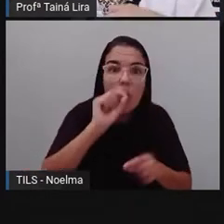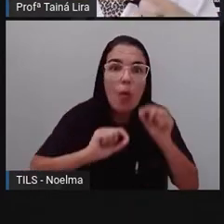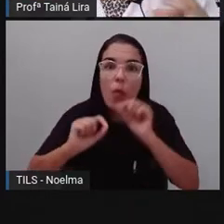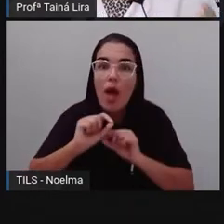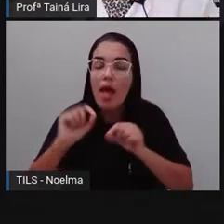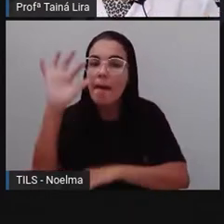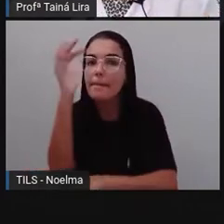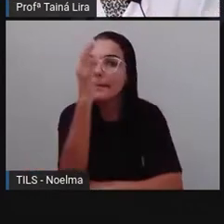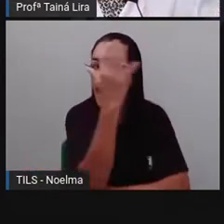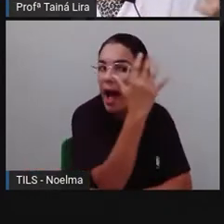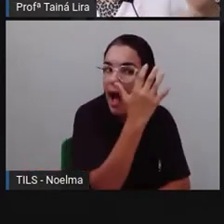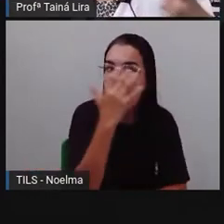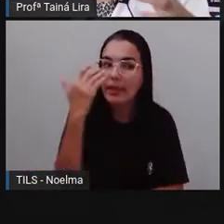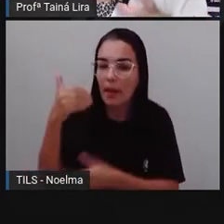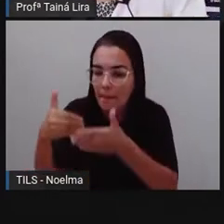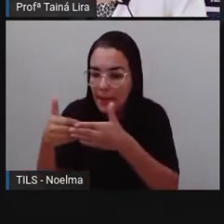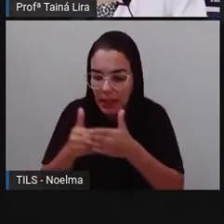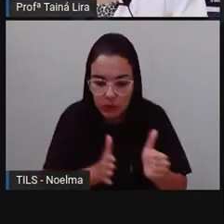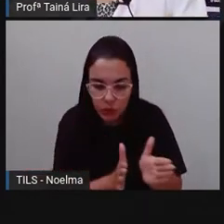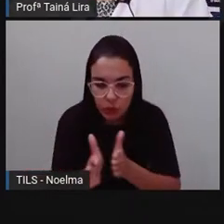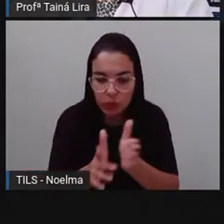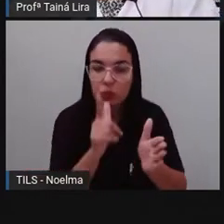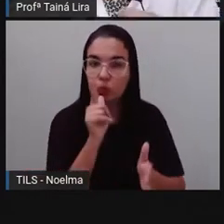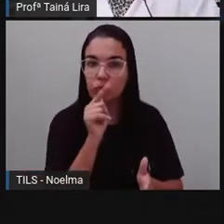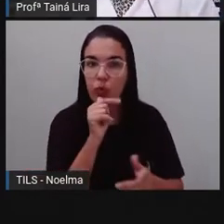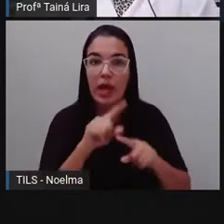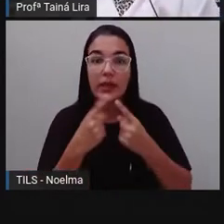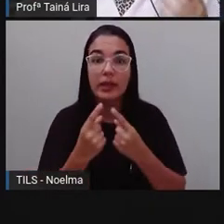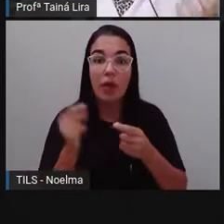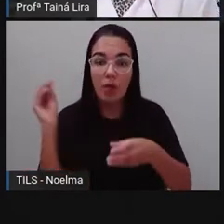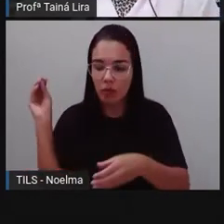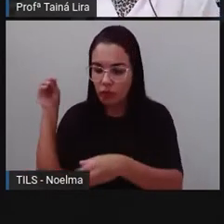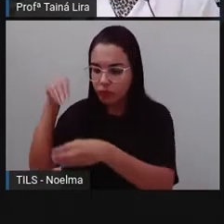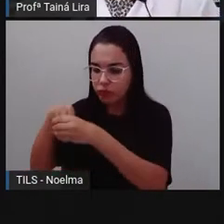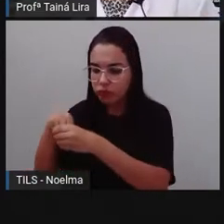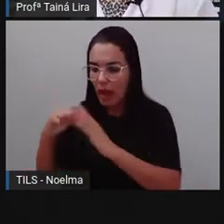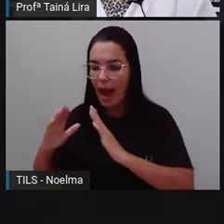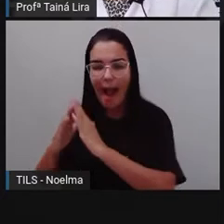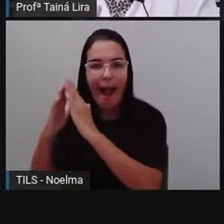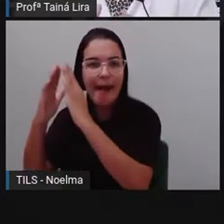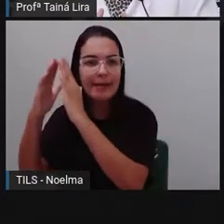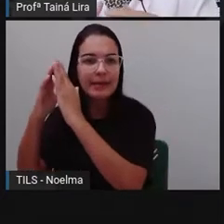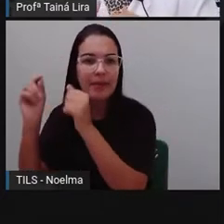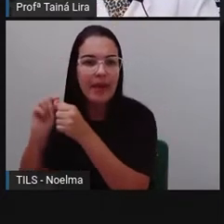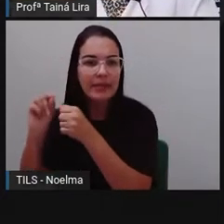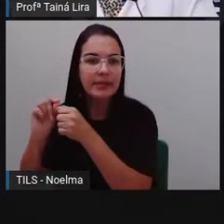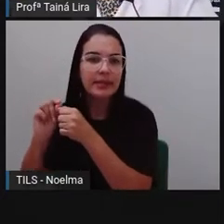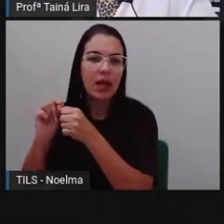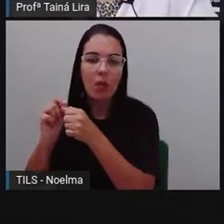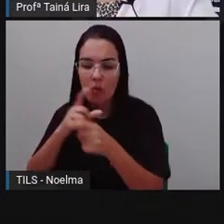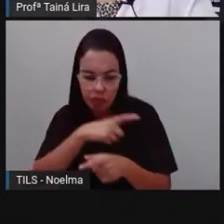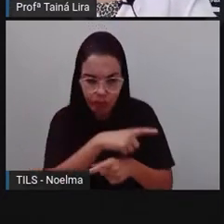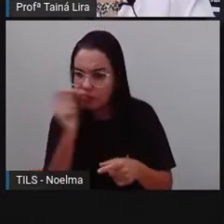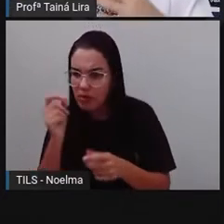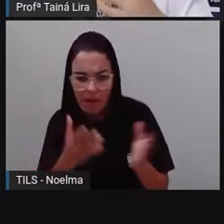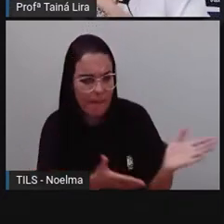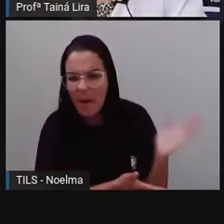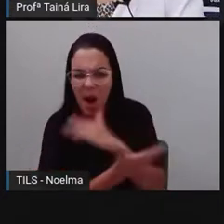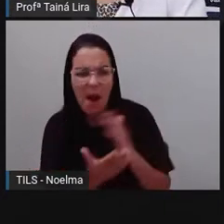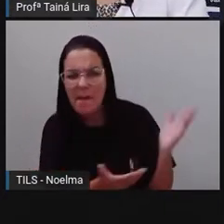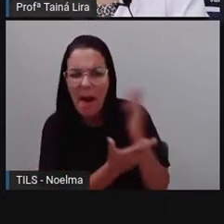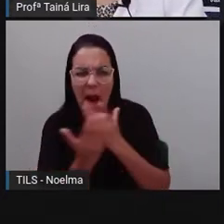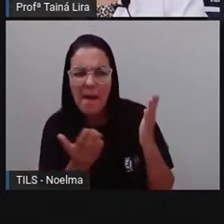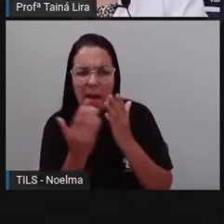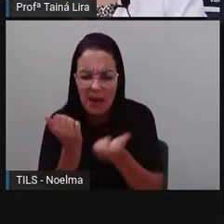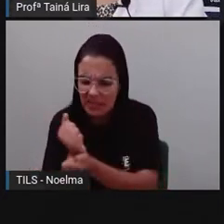certo? E eles fundaram comunidades que eram chamadas de quilombos. E lá eles fugiam dessa situação